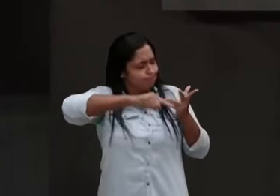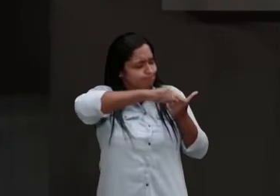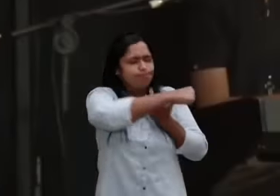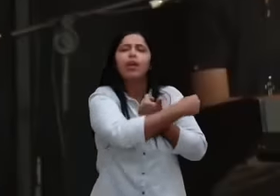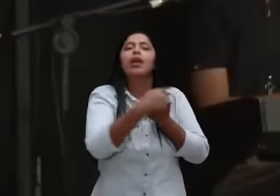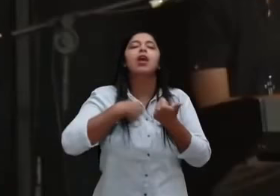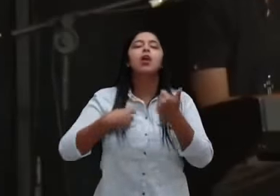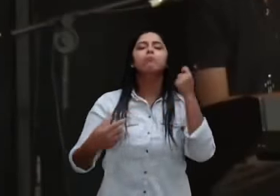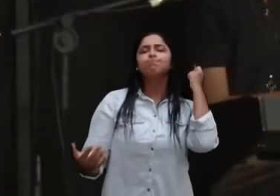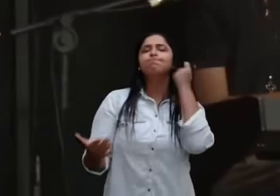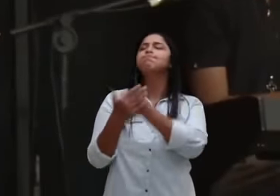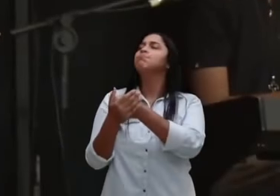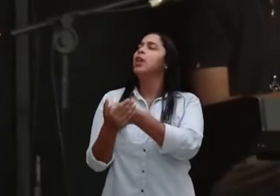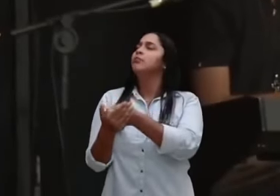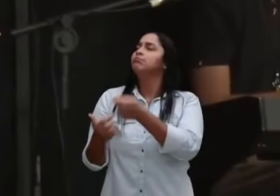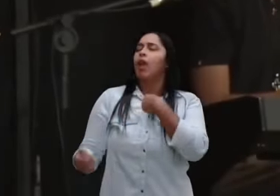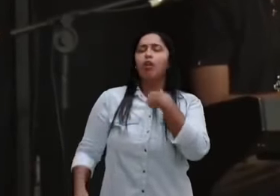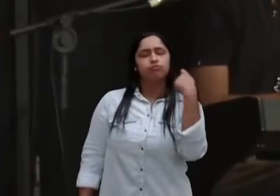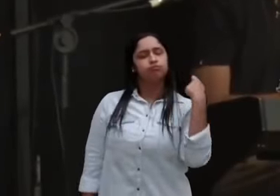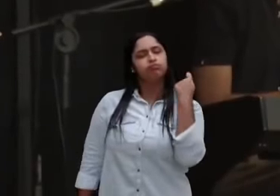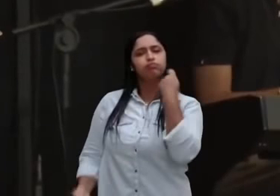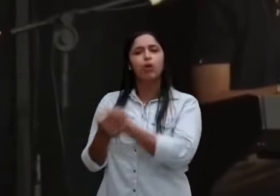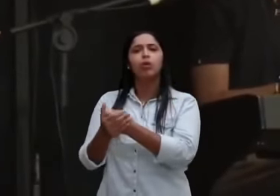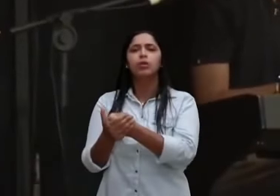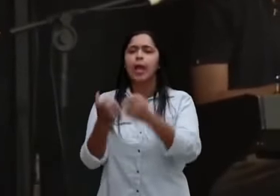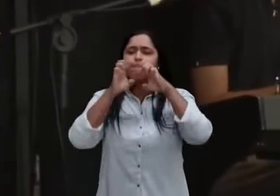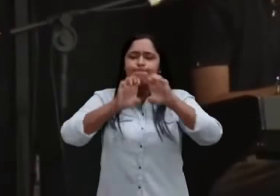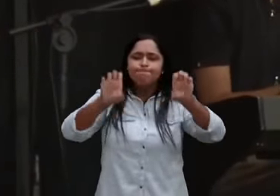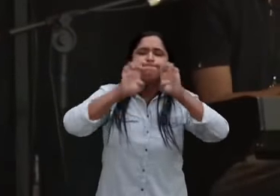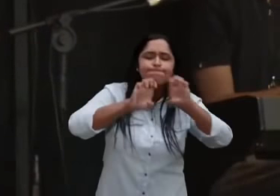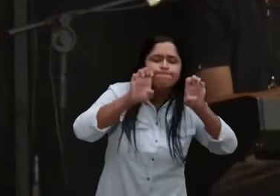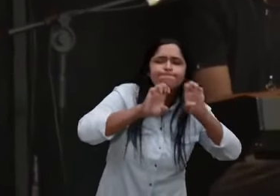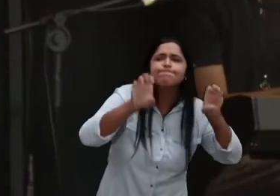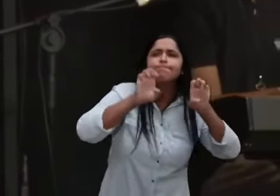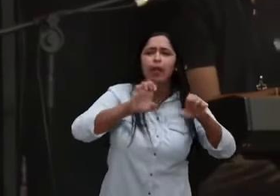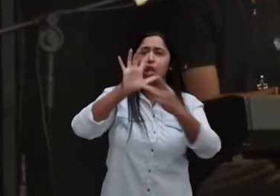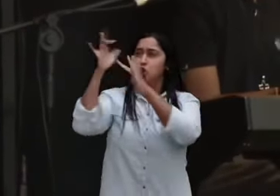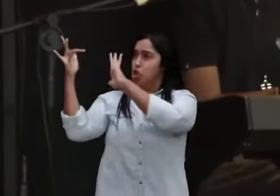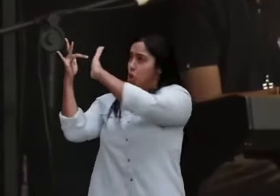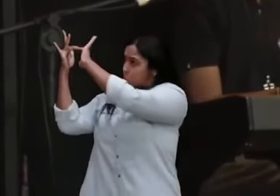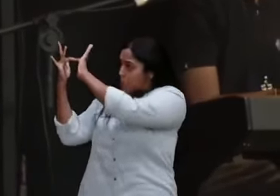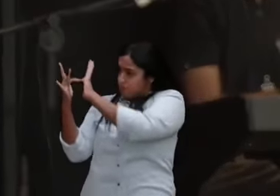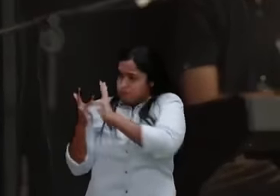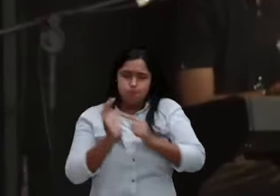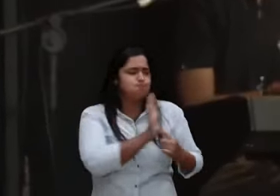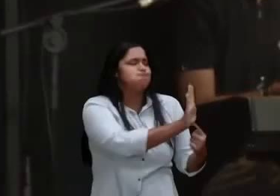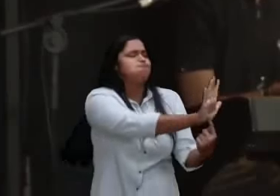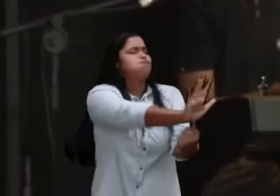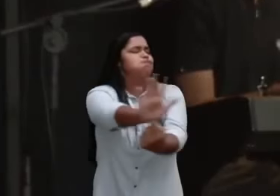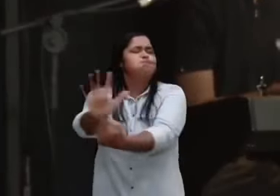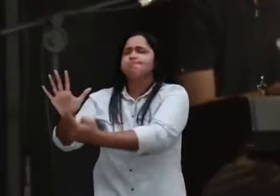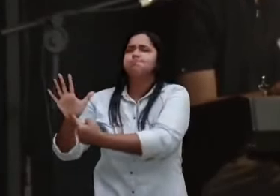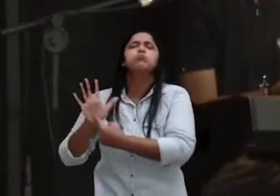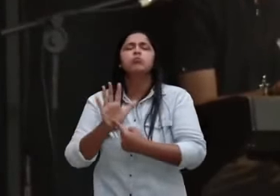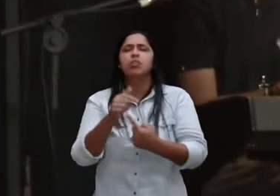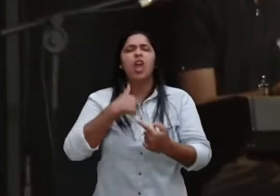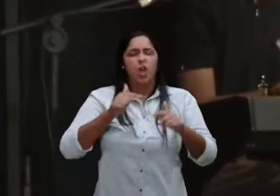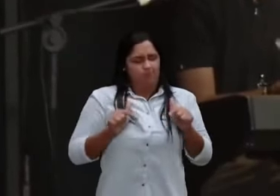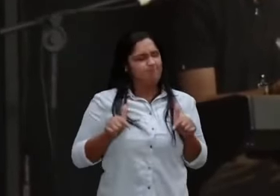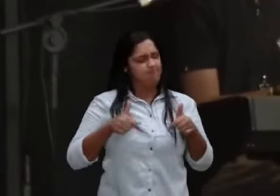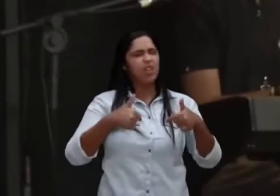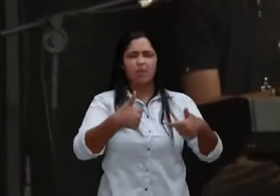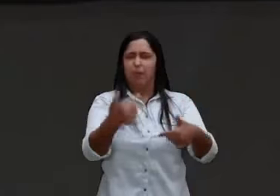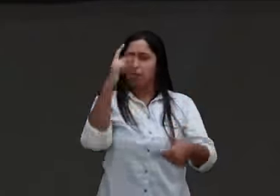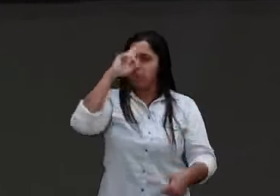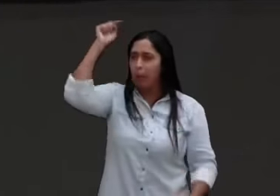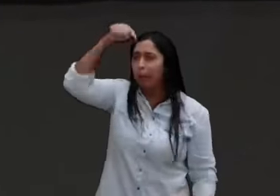entregar minhas ofertas, eu vou entregar meus dízimos, eu vou falar do Teu nome, eu vou levar pessoas a Te conhecer, eu vou trabalhar pelo Senhor na igreja, ainda